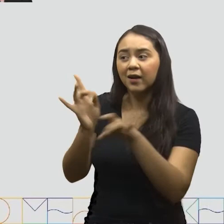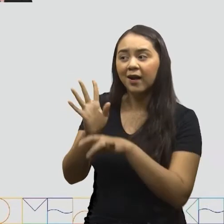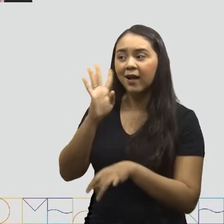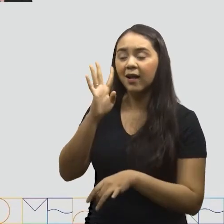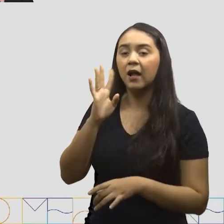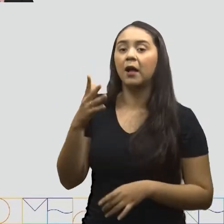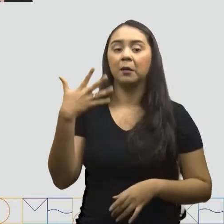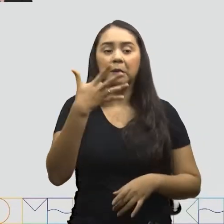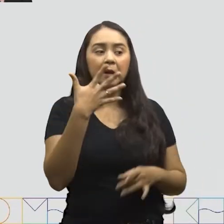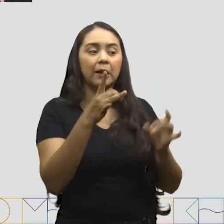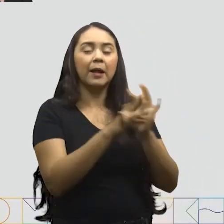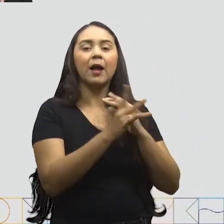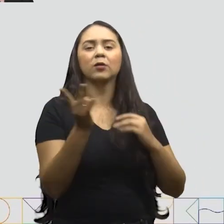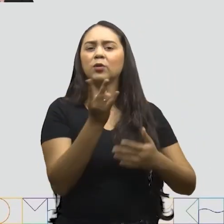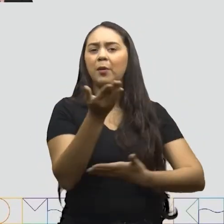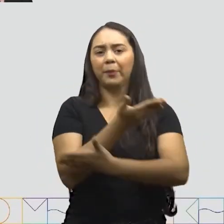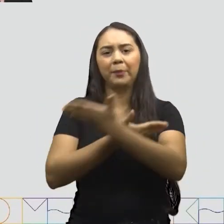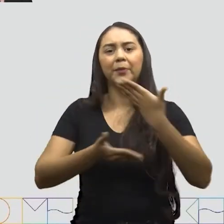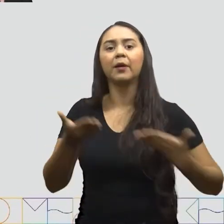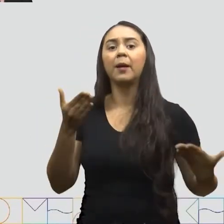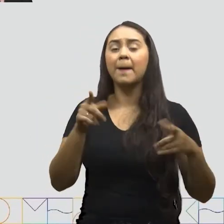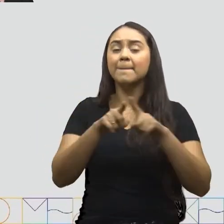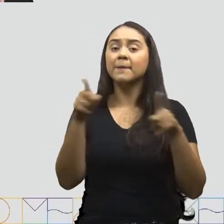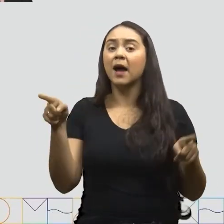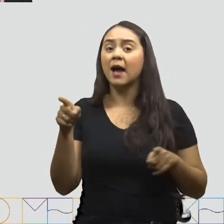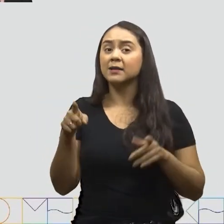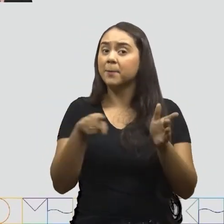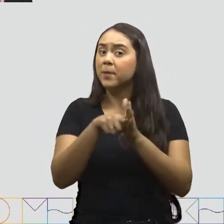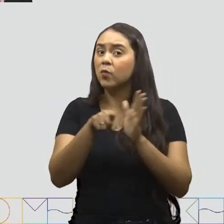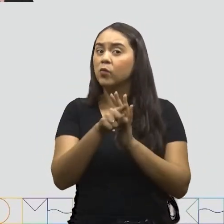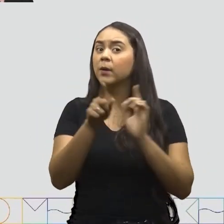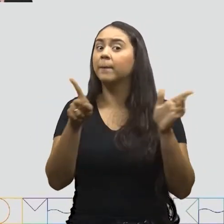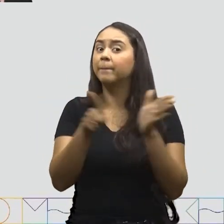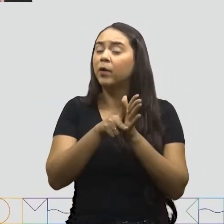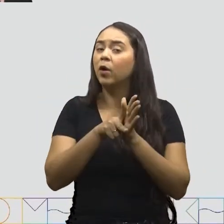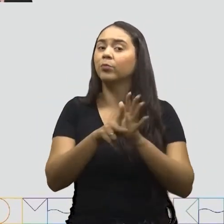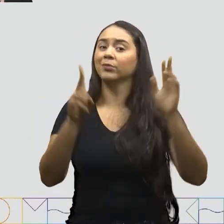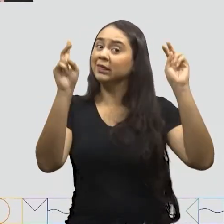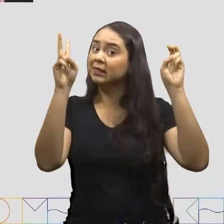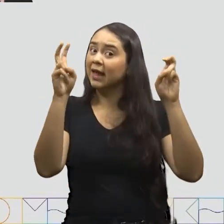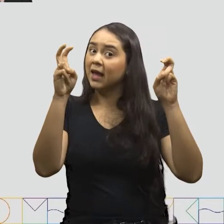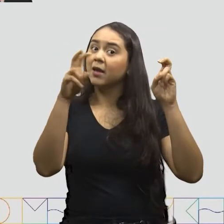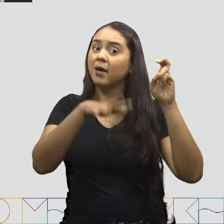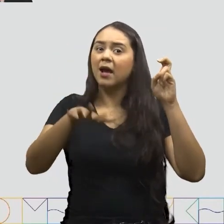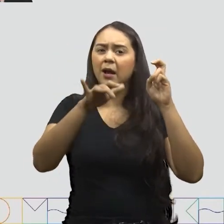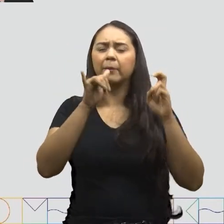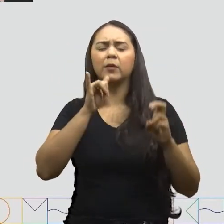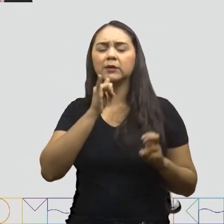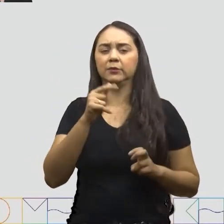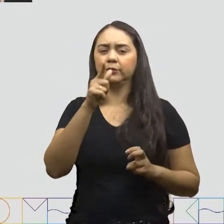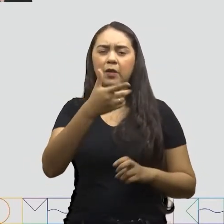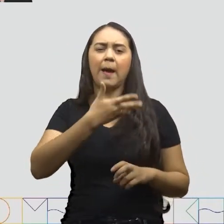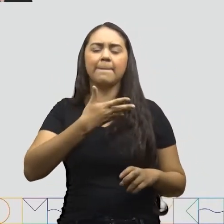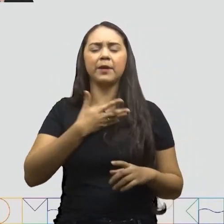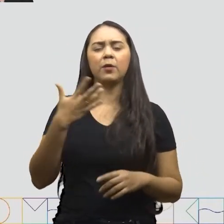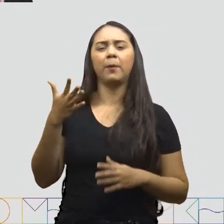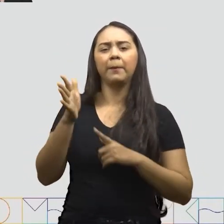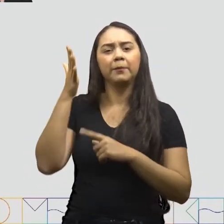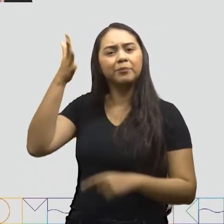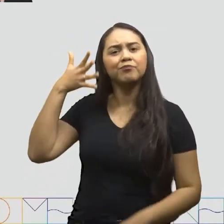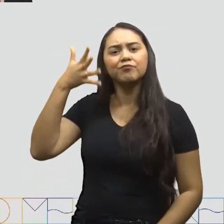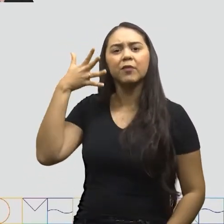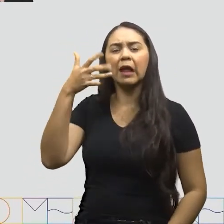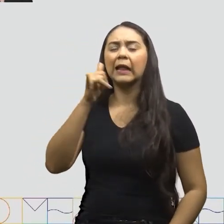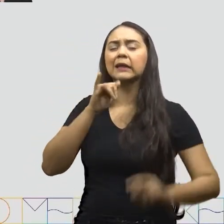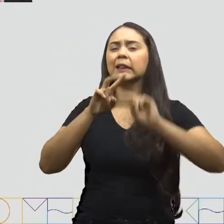Atenção Faça perguntas Sobre o tema Que foi apresentado Se o seu colega Apresentou o assunto